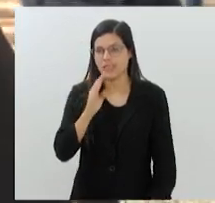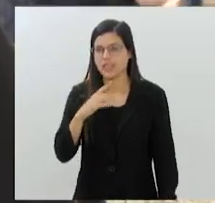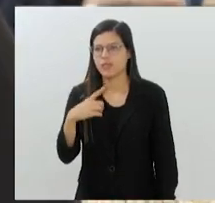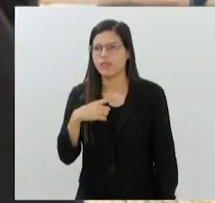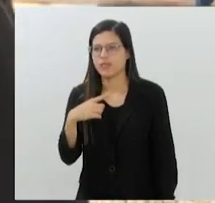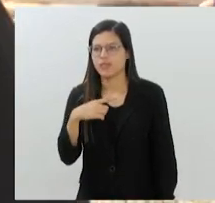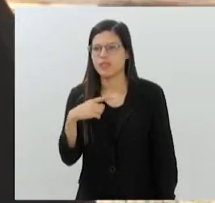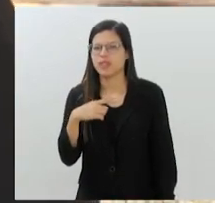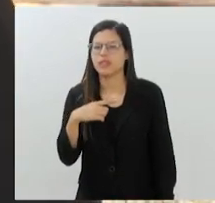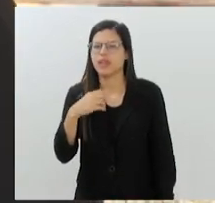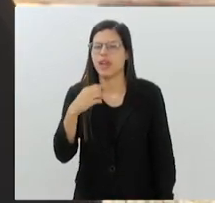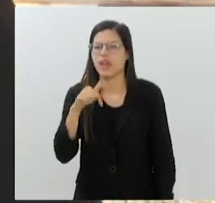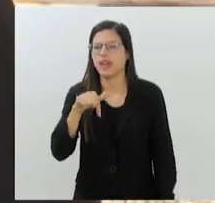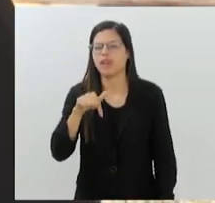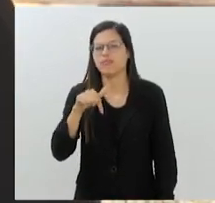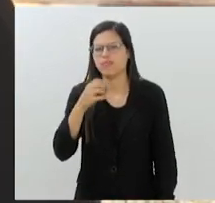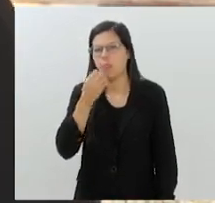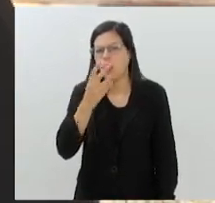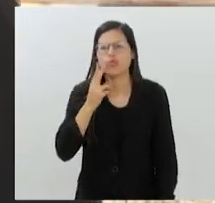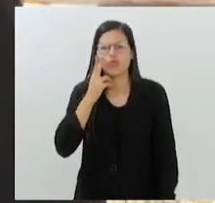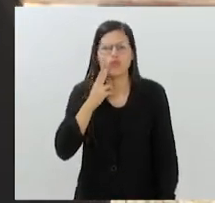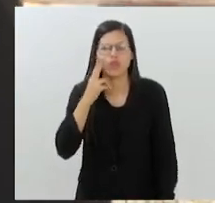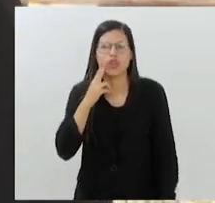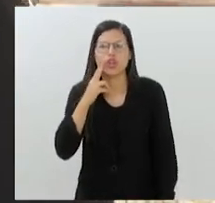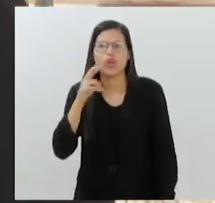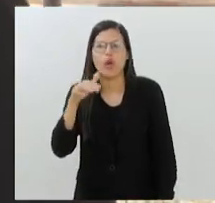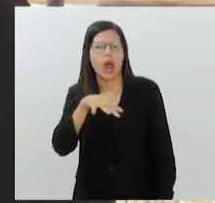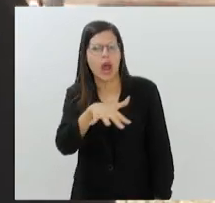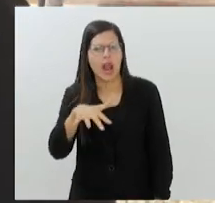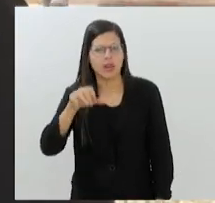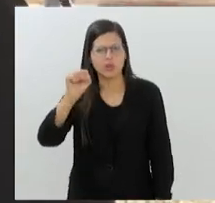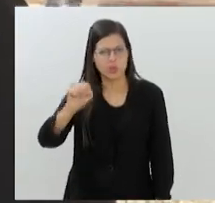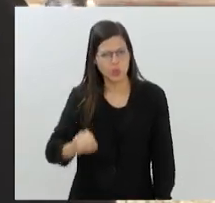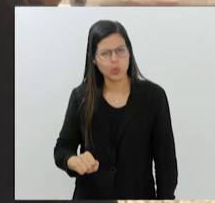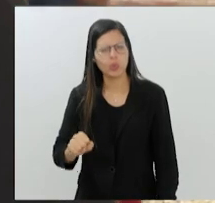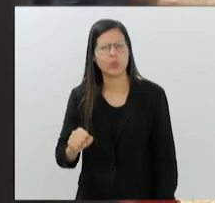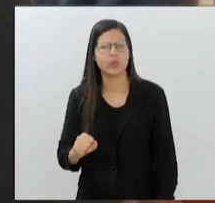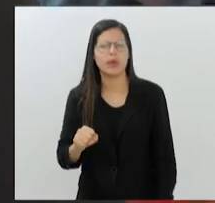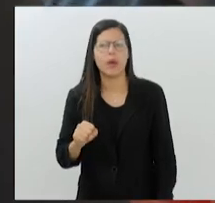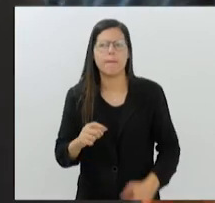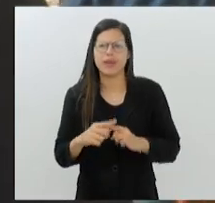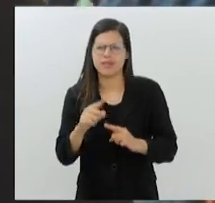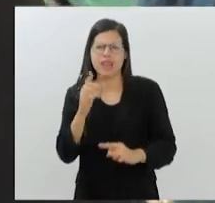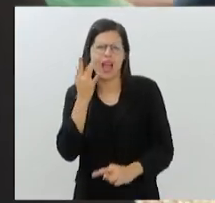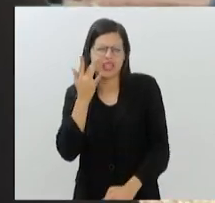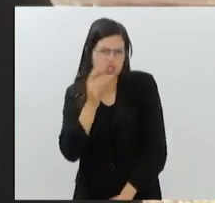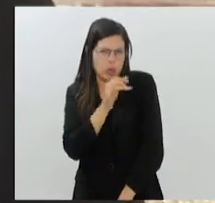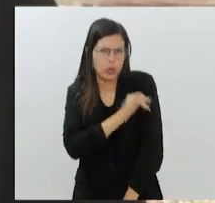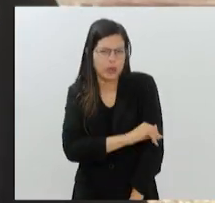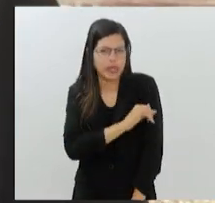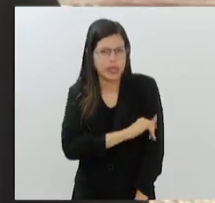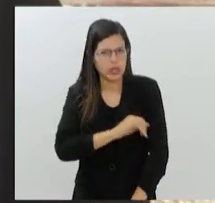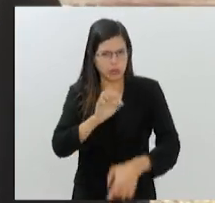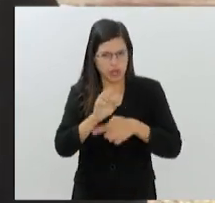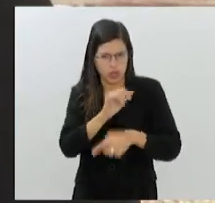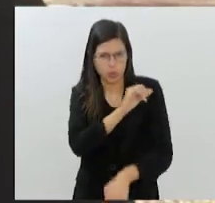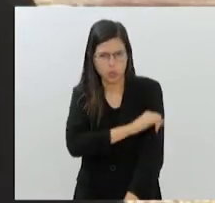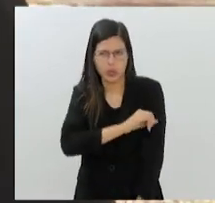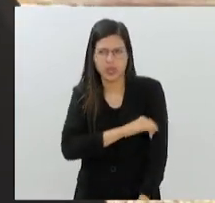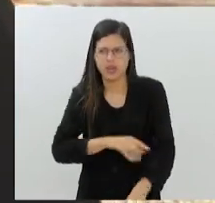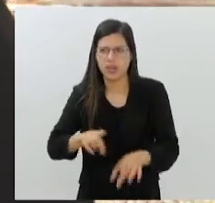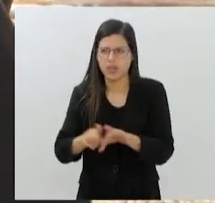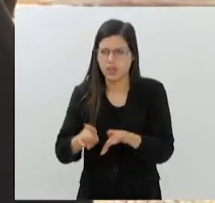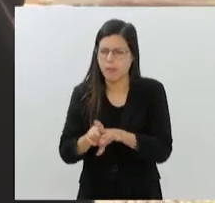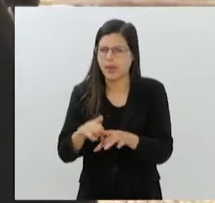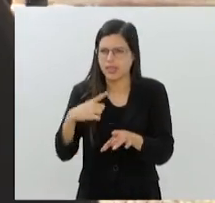acredito eu, a região sua, acho que é muito famosa nesse quesito, mas você acha que o Rio de Janeiro, o Estado do Rio de Janeiro também está aí com um caminho